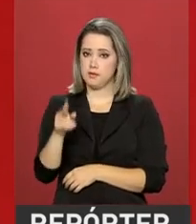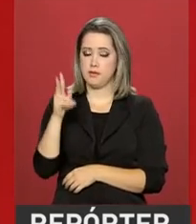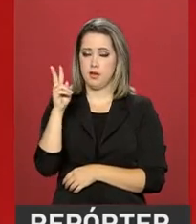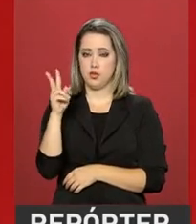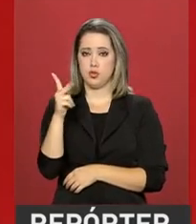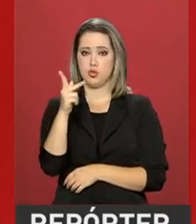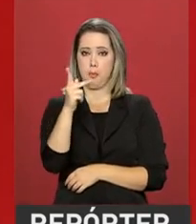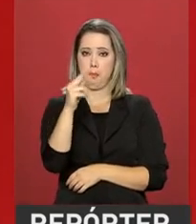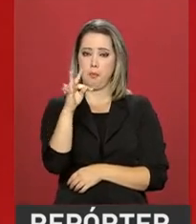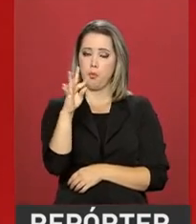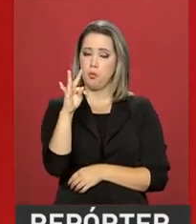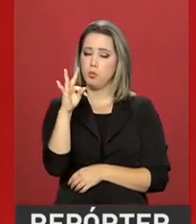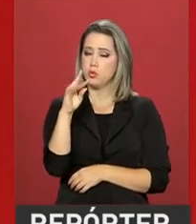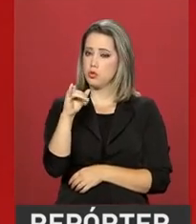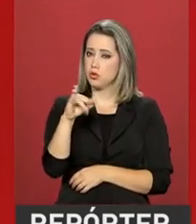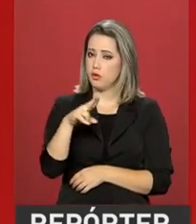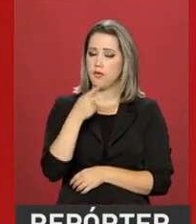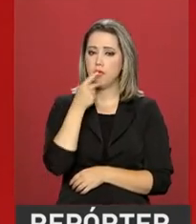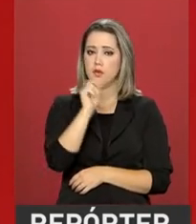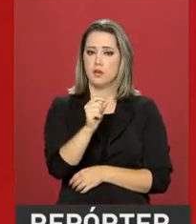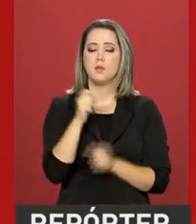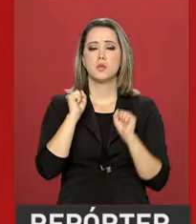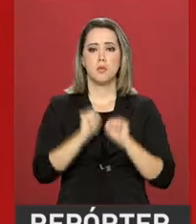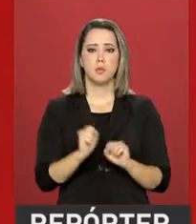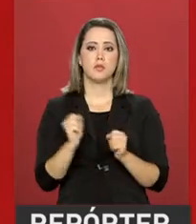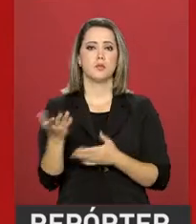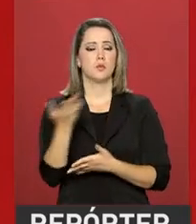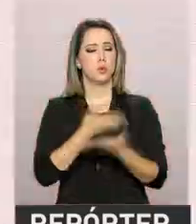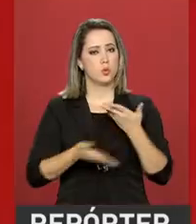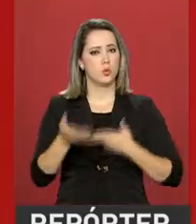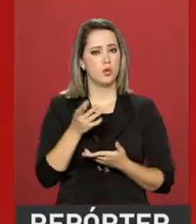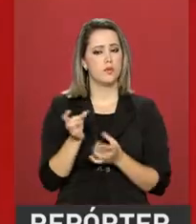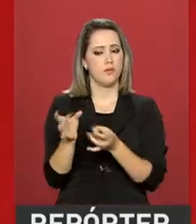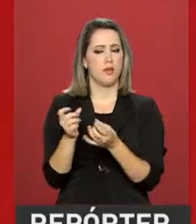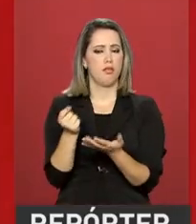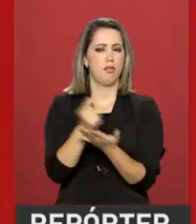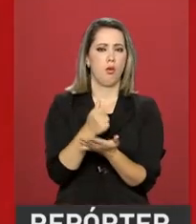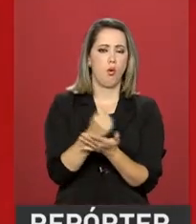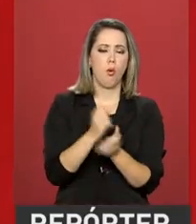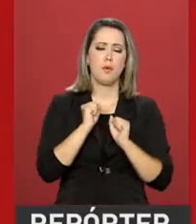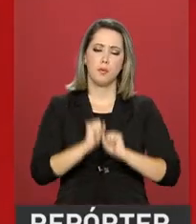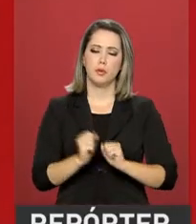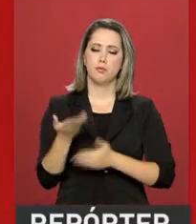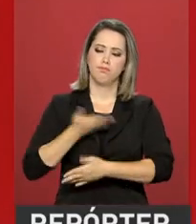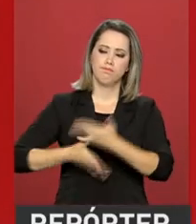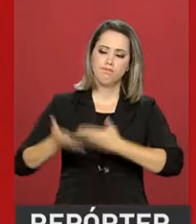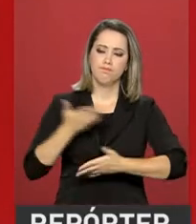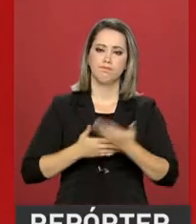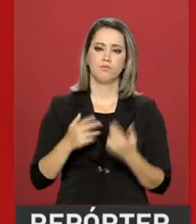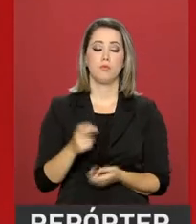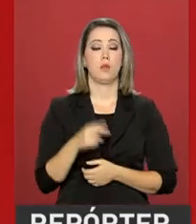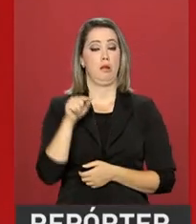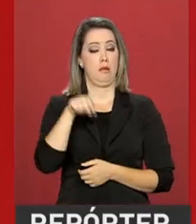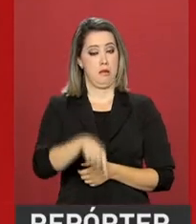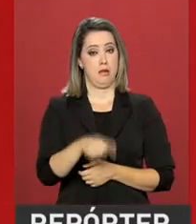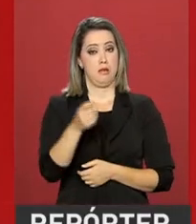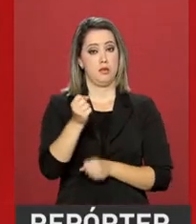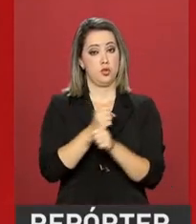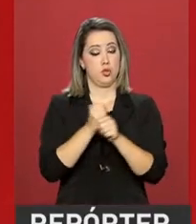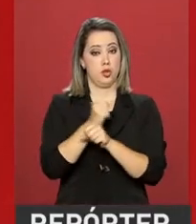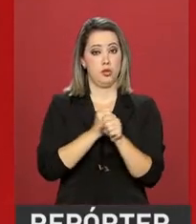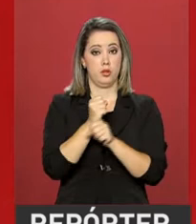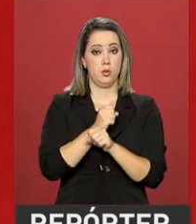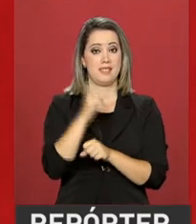ainda a explorar em nosso comércio bilateral. Nos primeiros cinco meses deste ano, 2017,